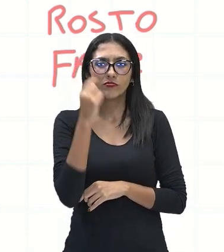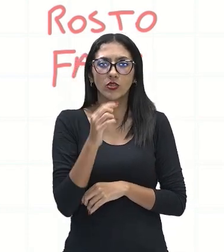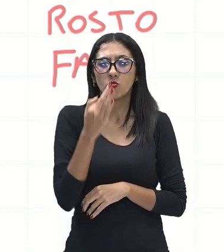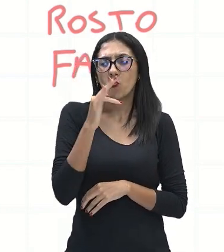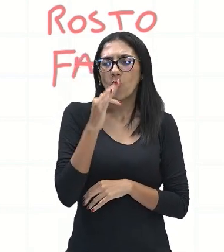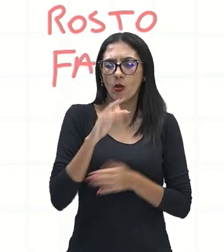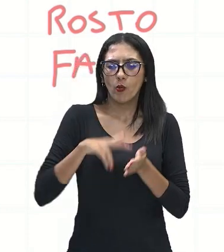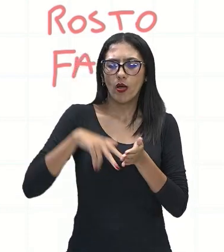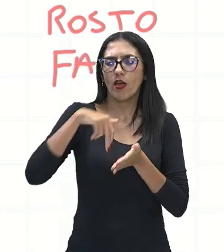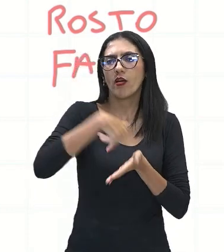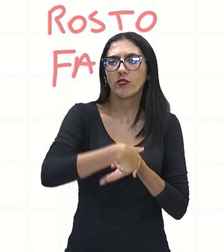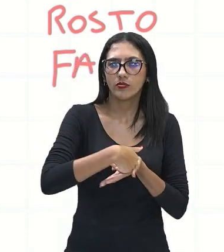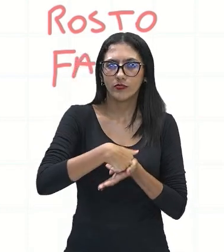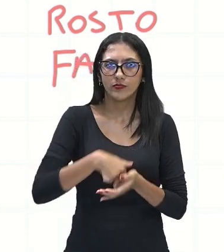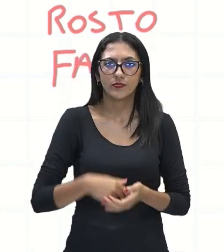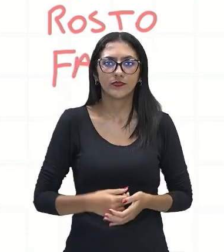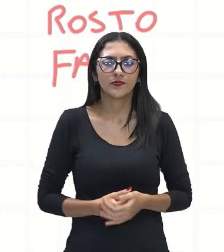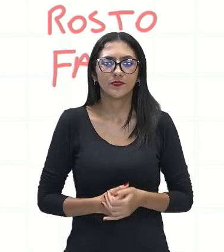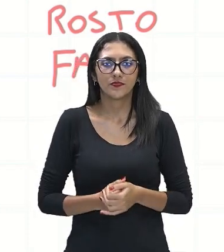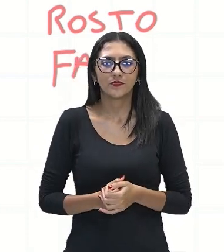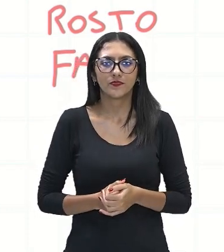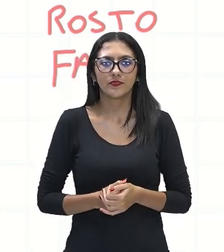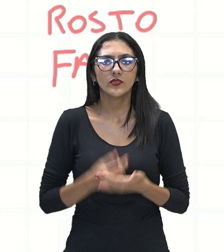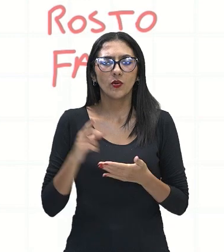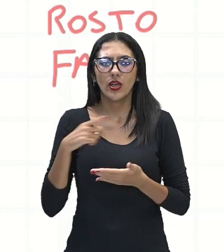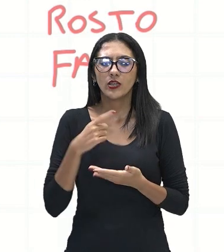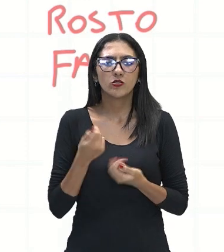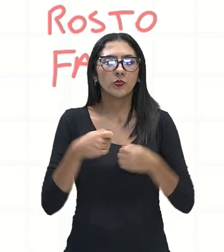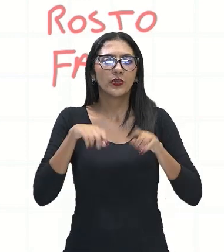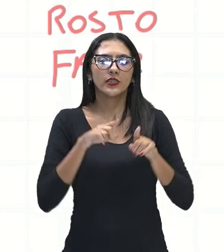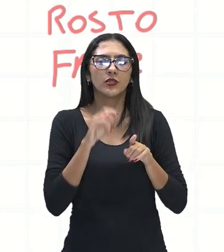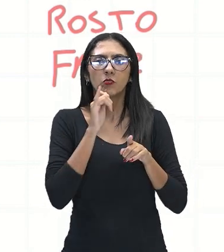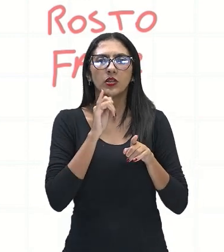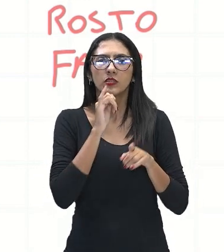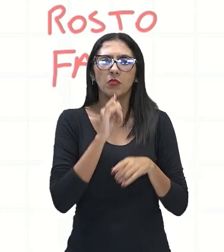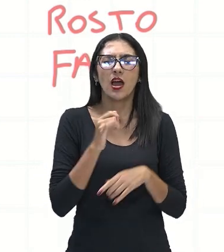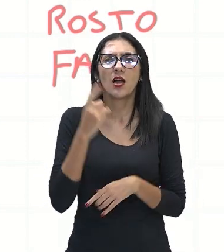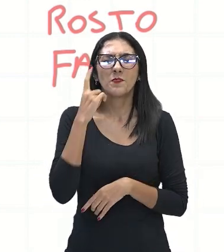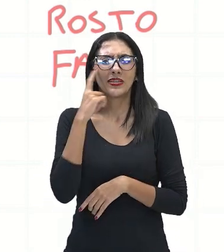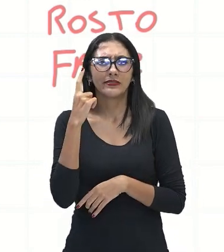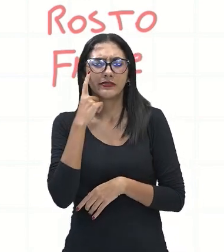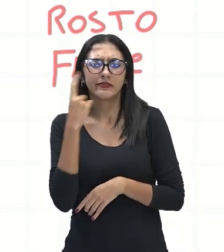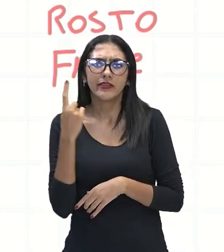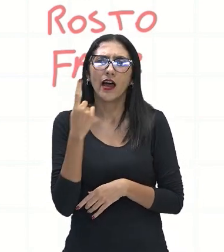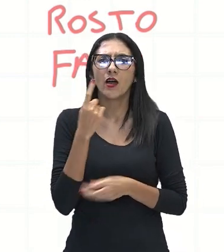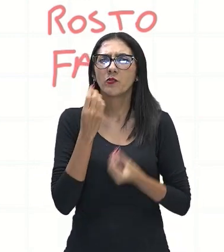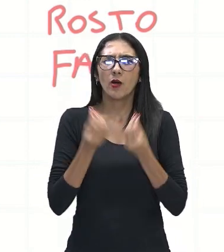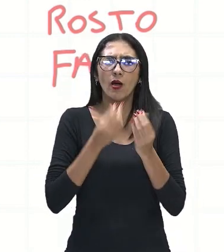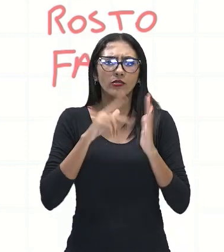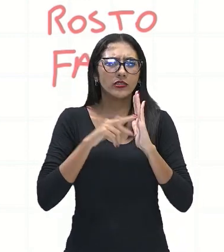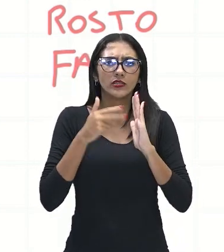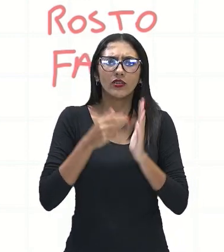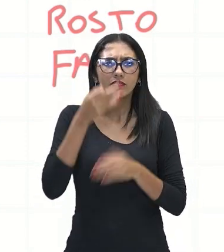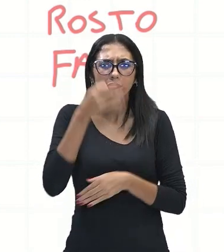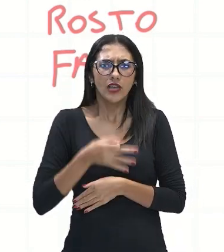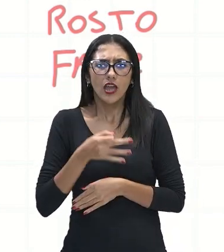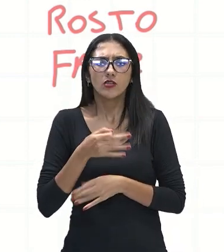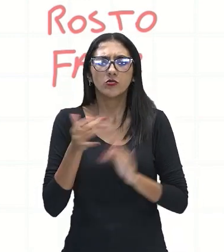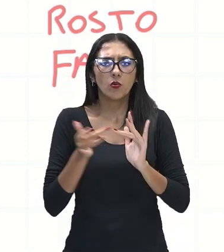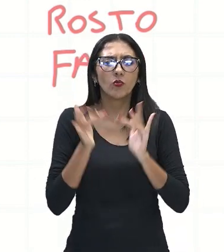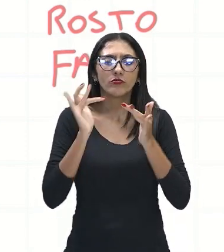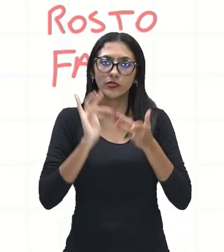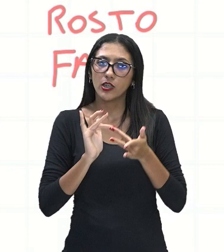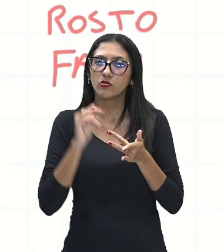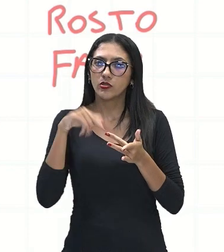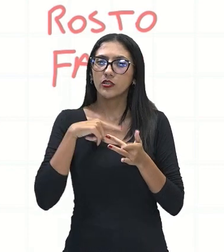machucou. Então, aqui eu não tenho que fazer nenhuma interpretação. Está no sentido real, literal do que significa aqui nesse contexto, né? A